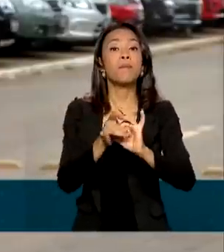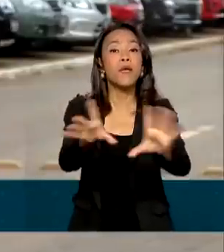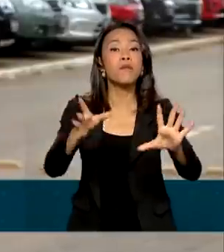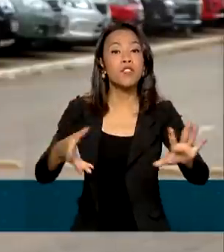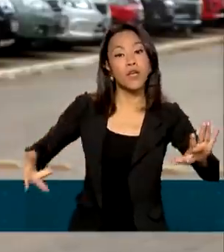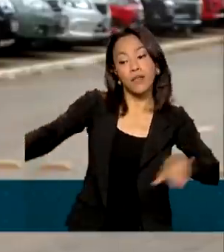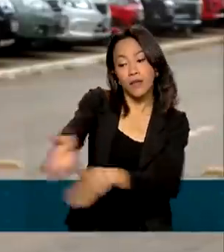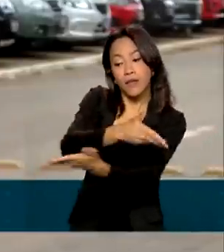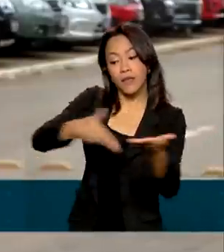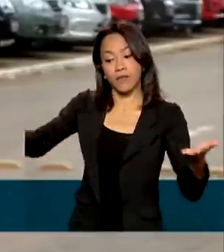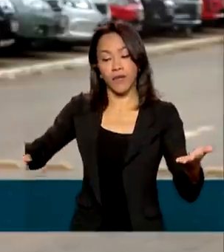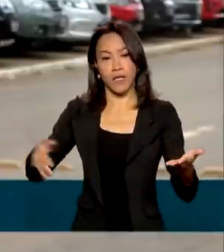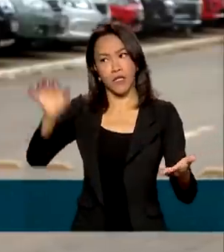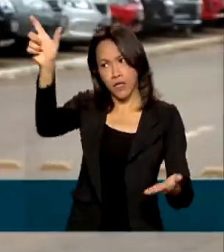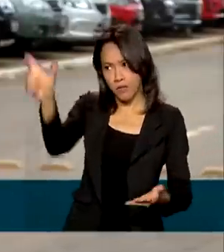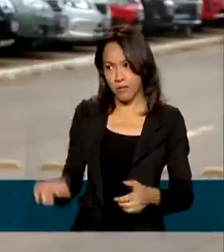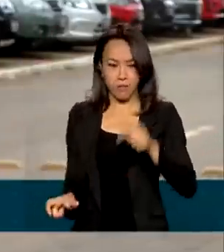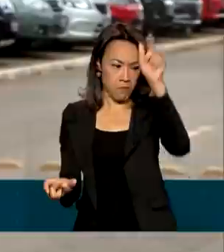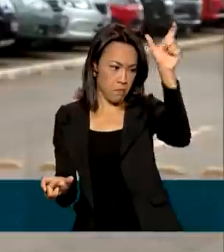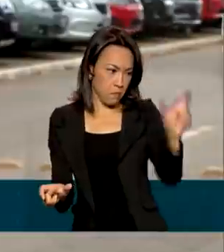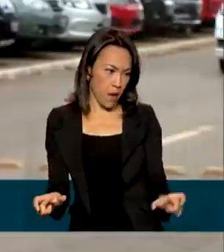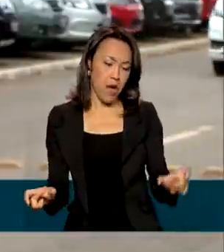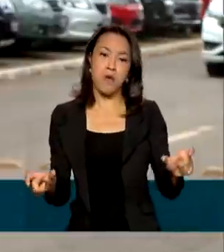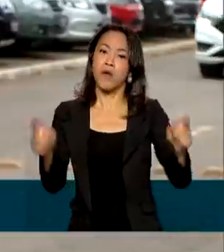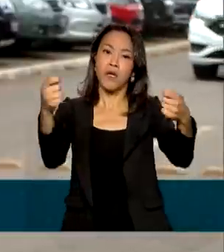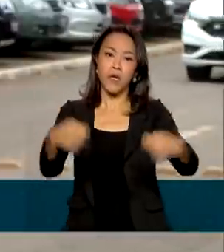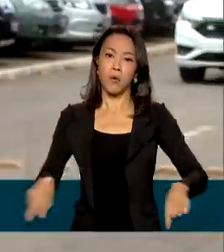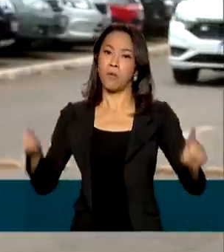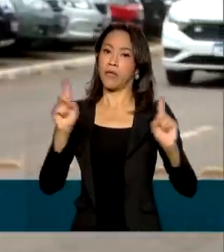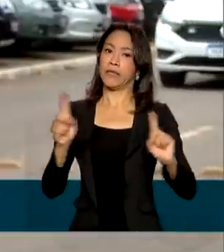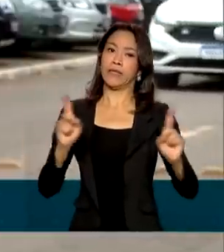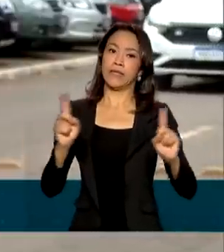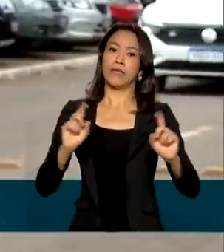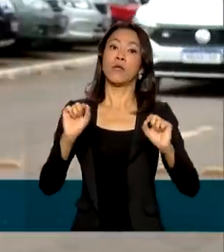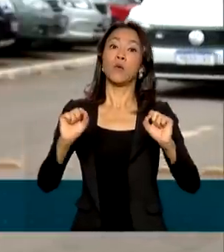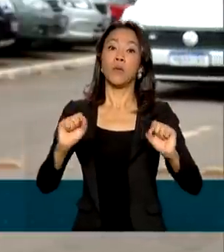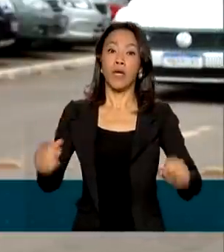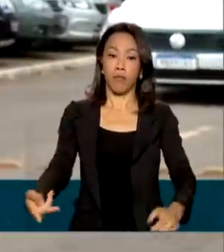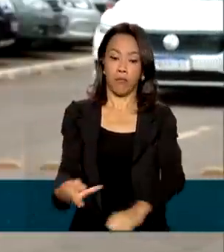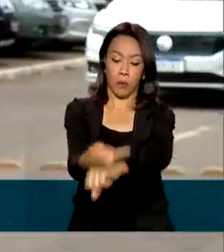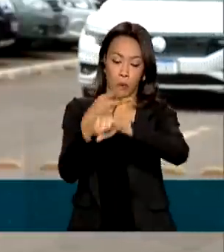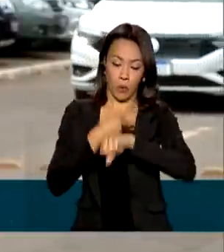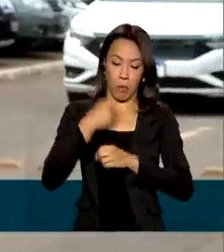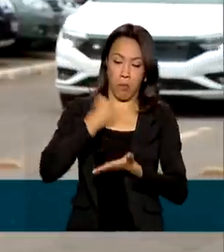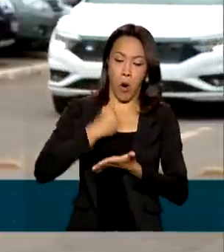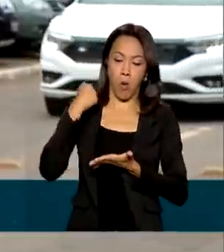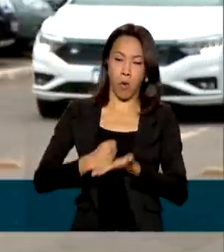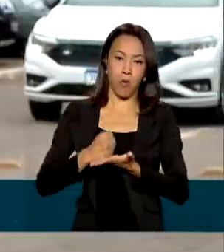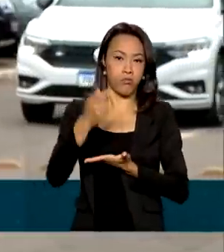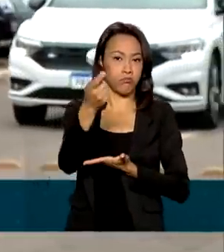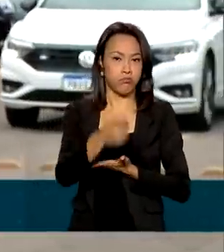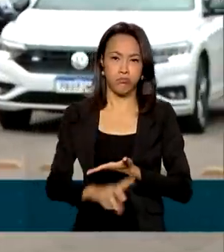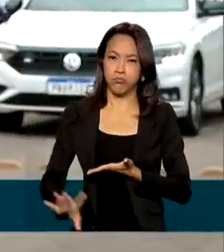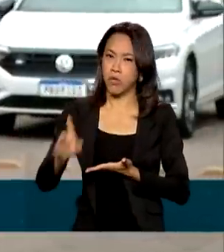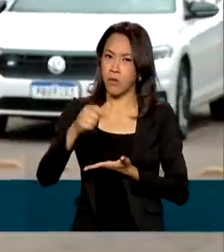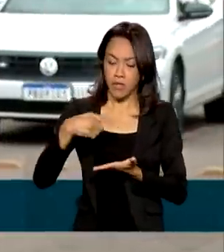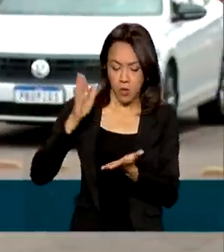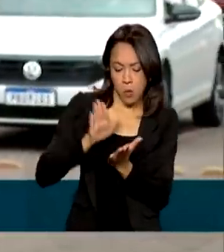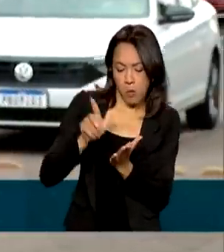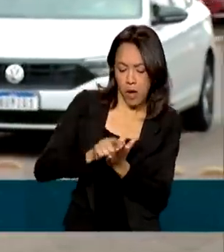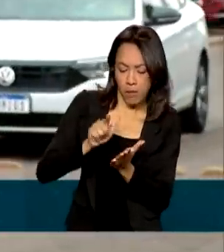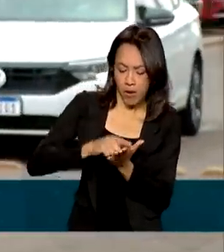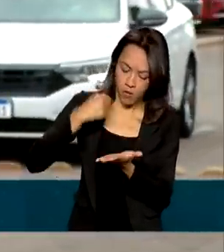titularidade entre pessoas físicas, sem a necessidade de reconhecer firma ou firmar contrato em papel,